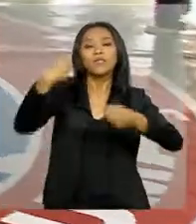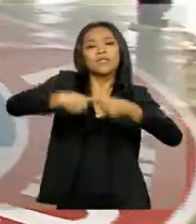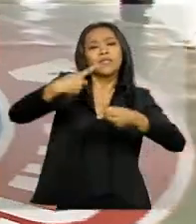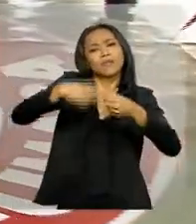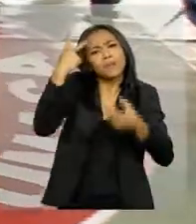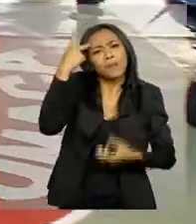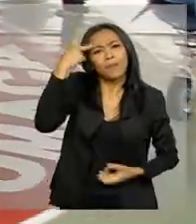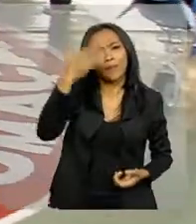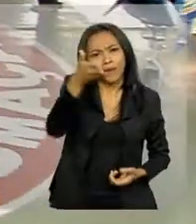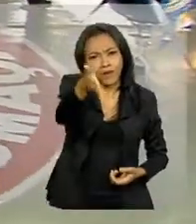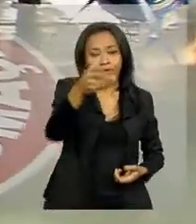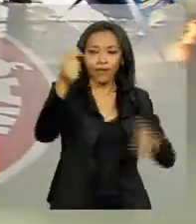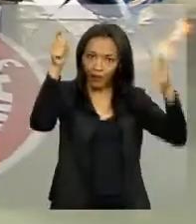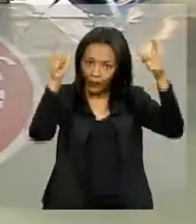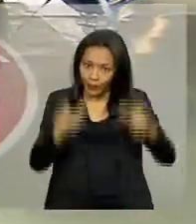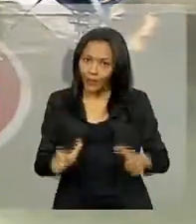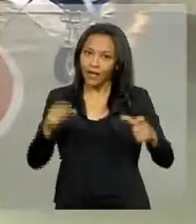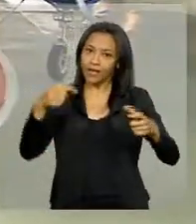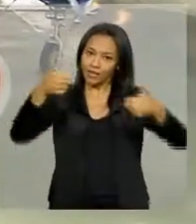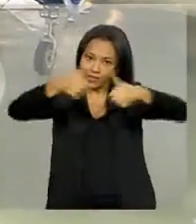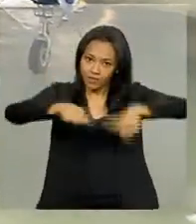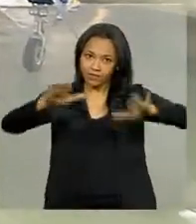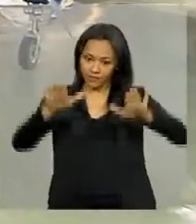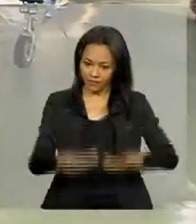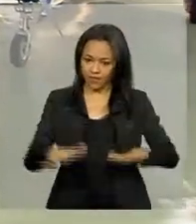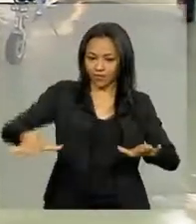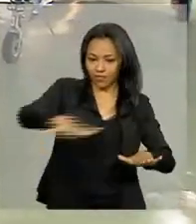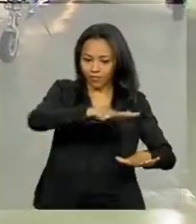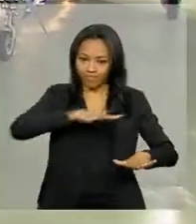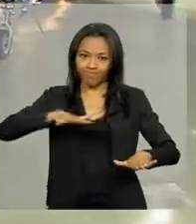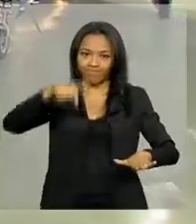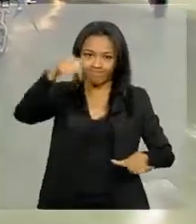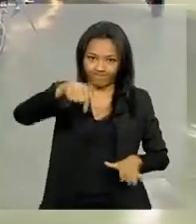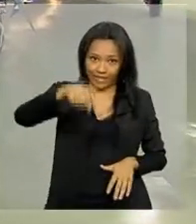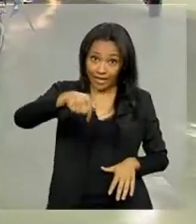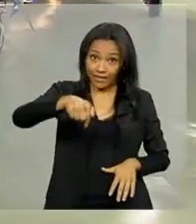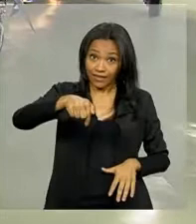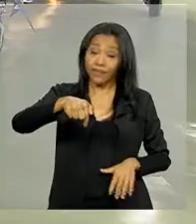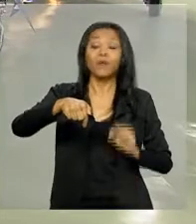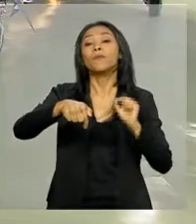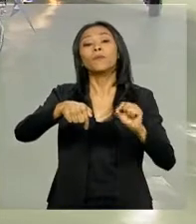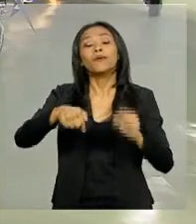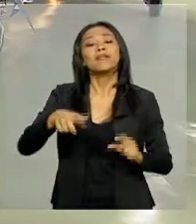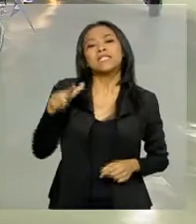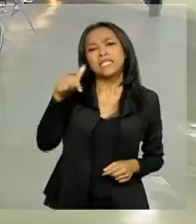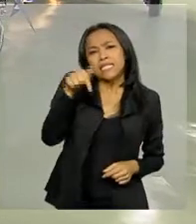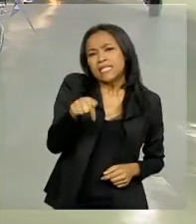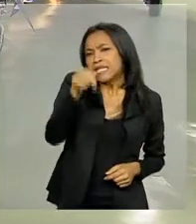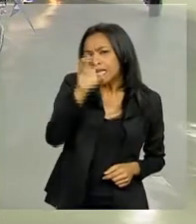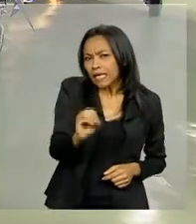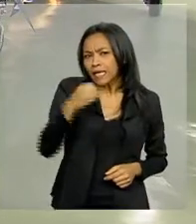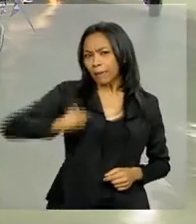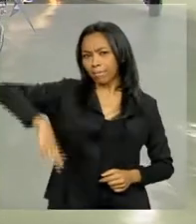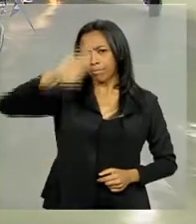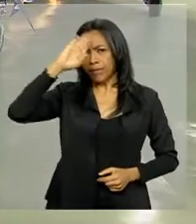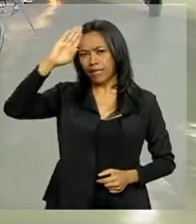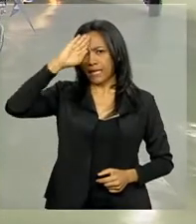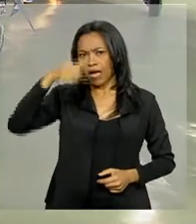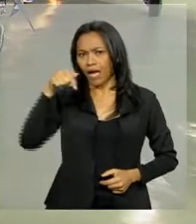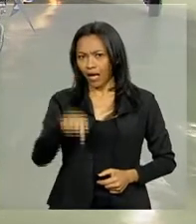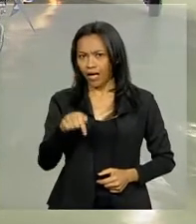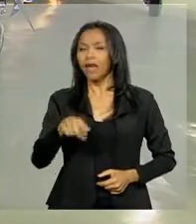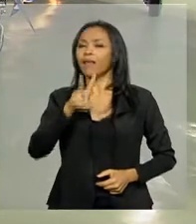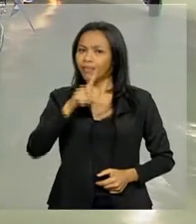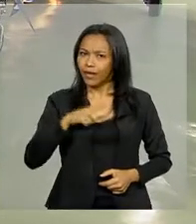Paulo, que é a sede do Esquadrão de Demonstração Aérea da FAB. Aqui, 70 militares da Aeronáutica estão